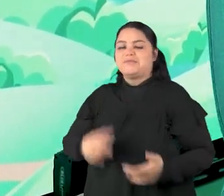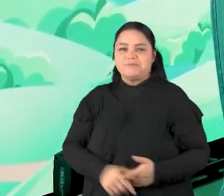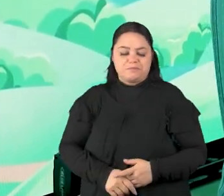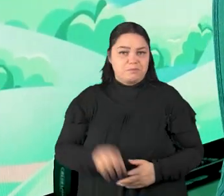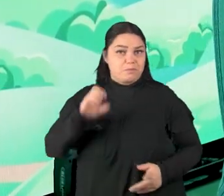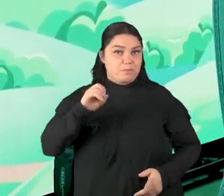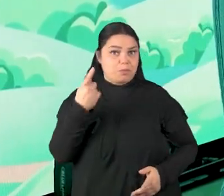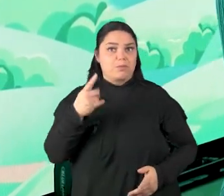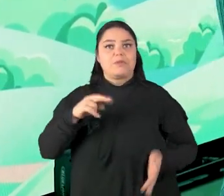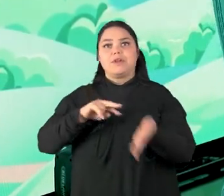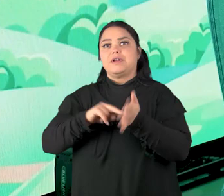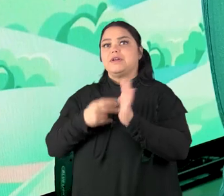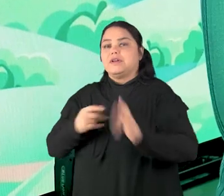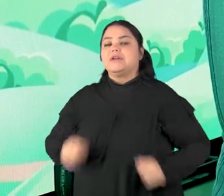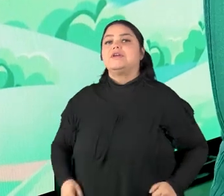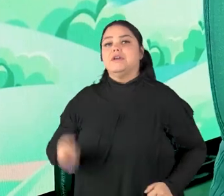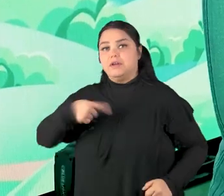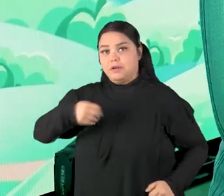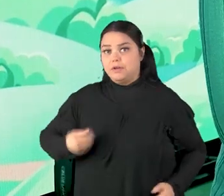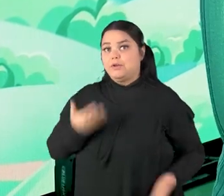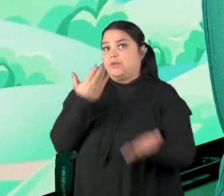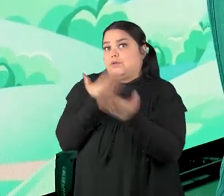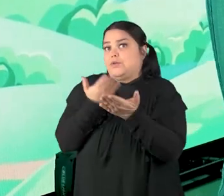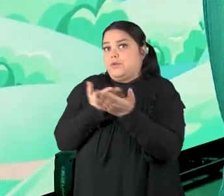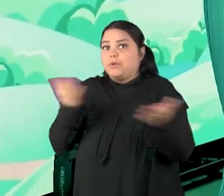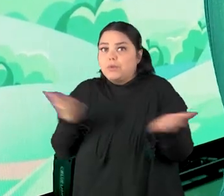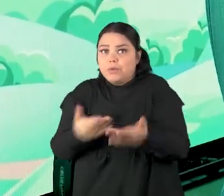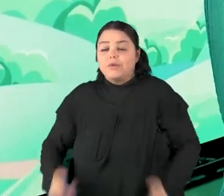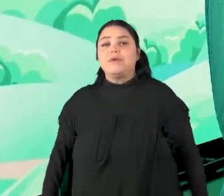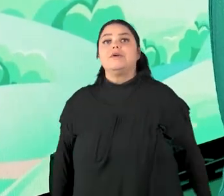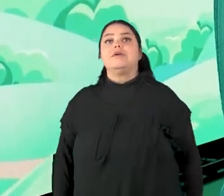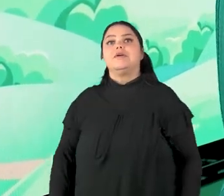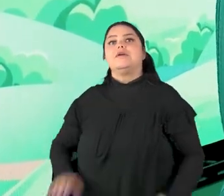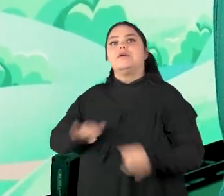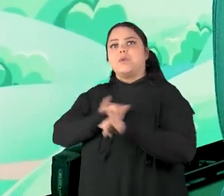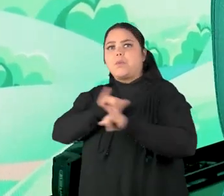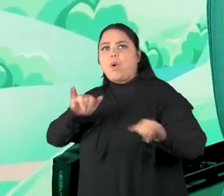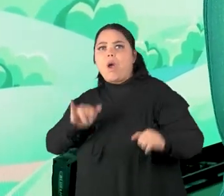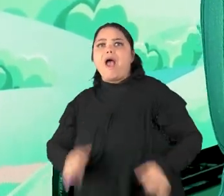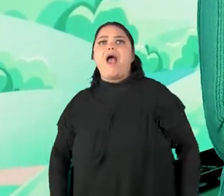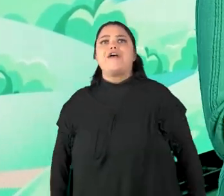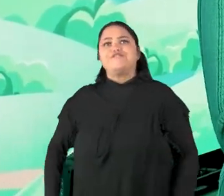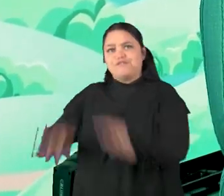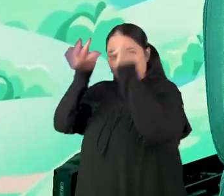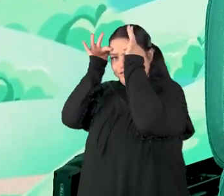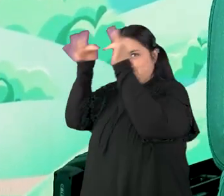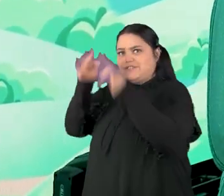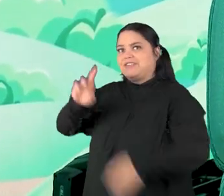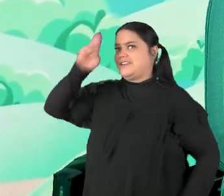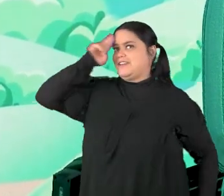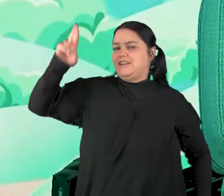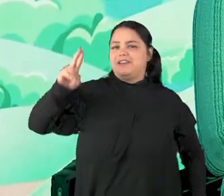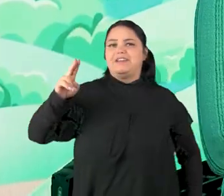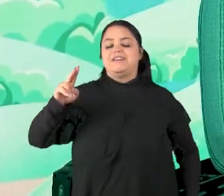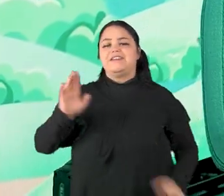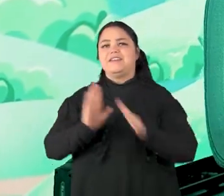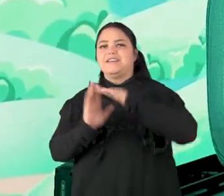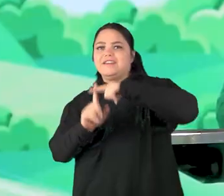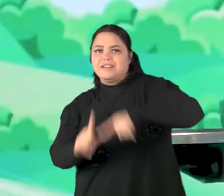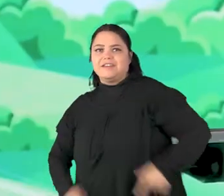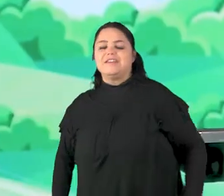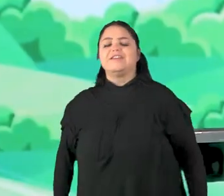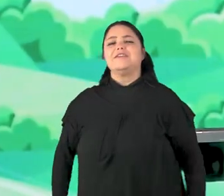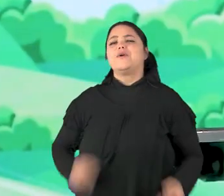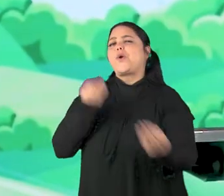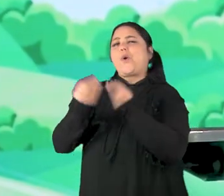Ou seja, a nossa aula de hoje é pra nós demonstrarmos uma lealdade com o Senhor e com a nossa Igreja.